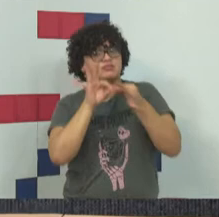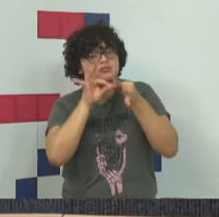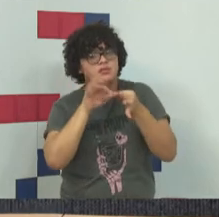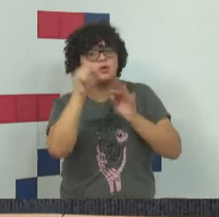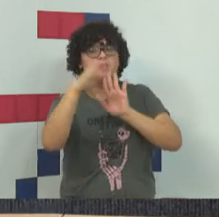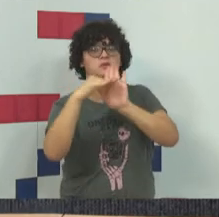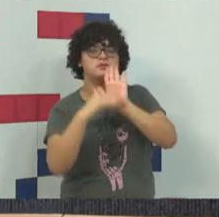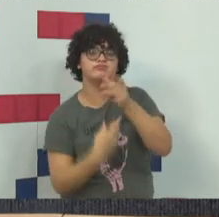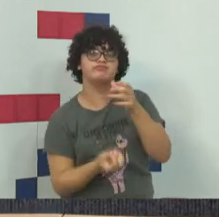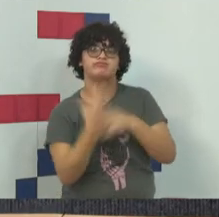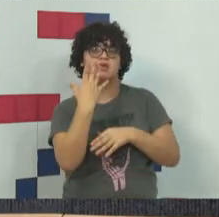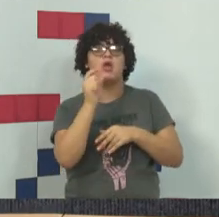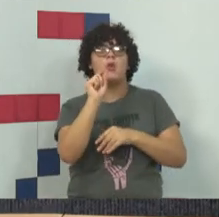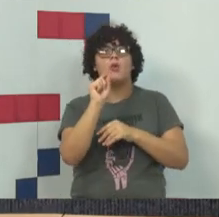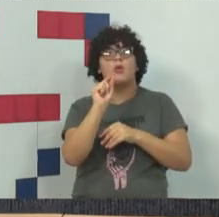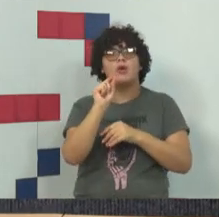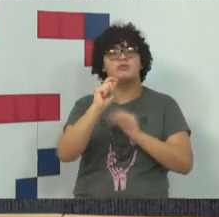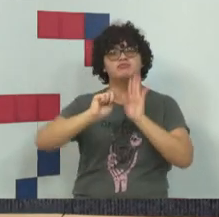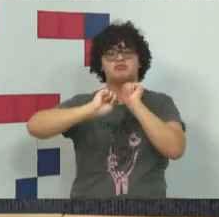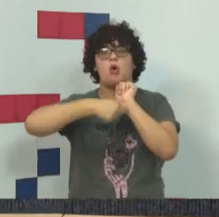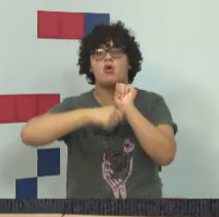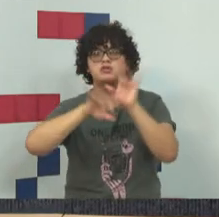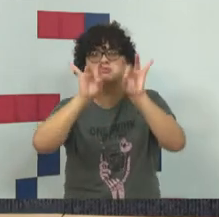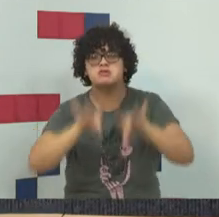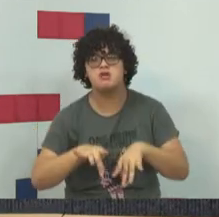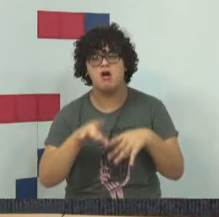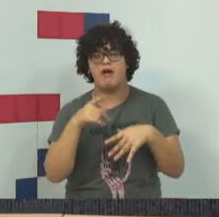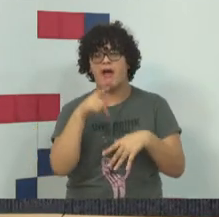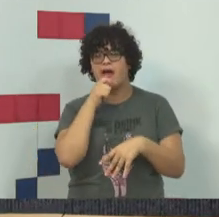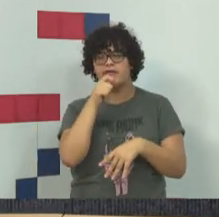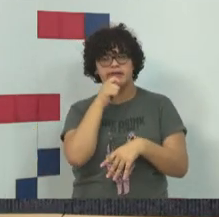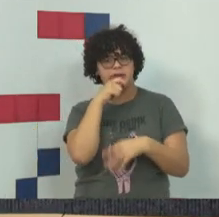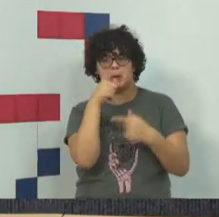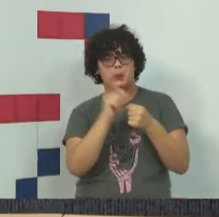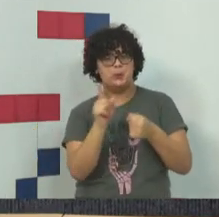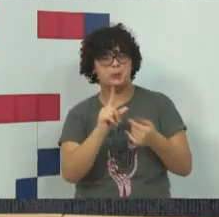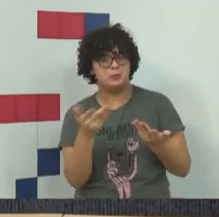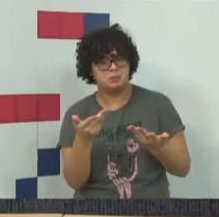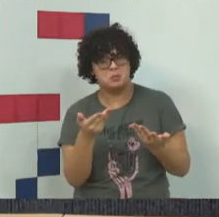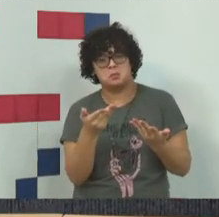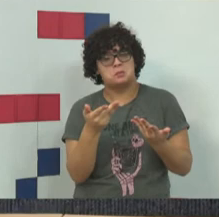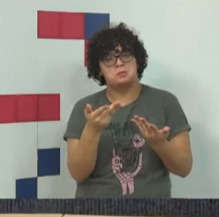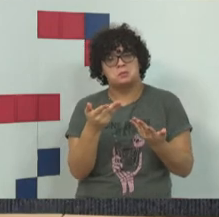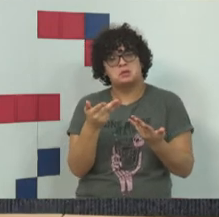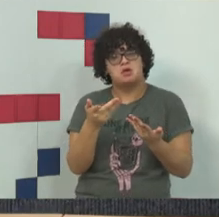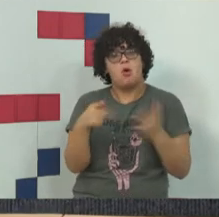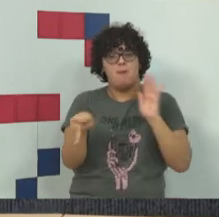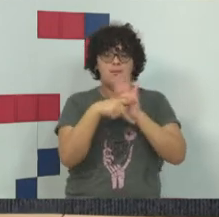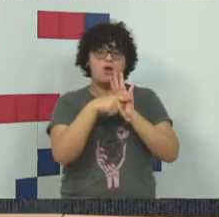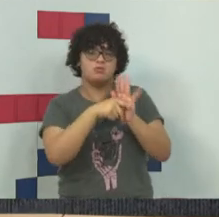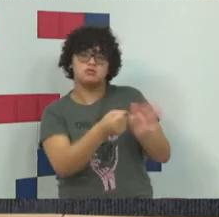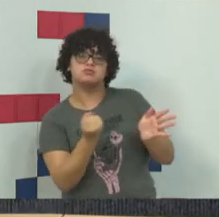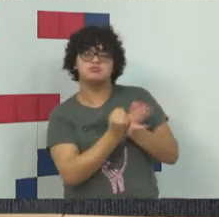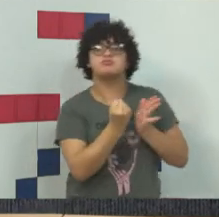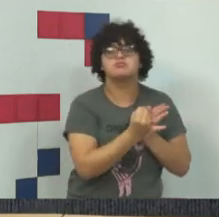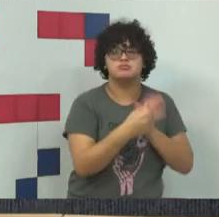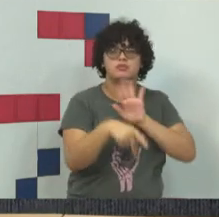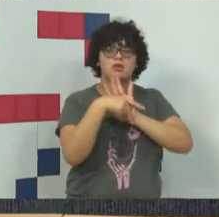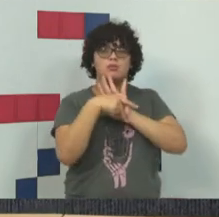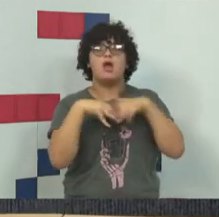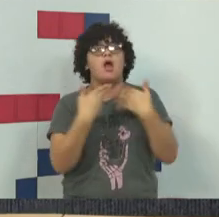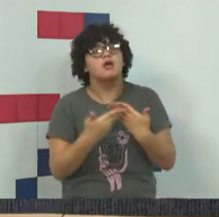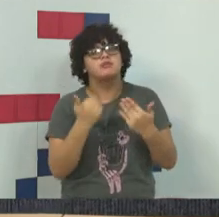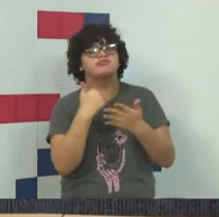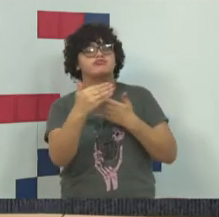pensou em construir um código específico ou um estatuto próprio, e foi